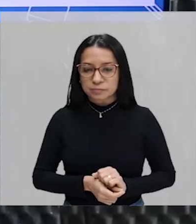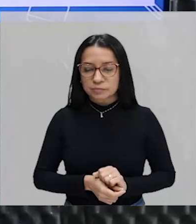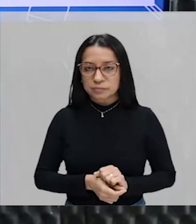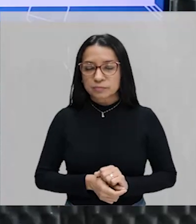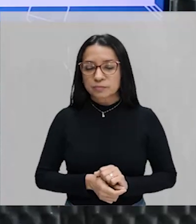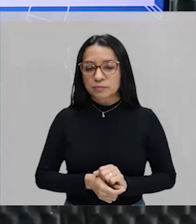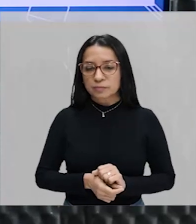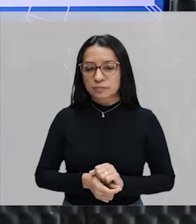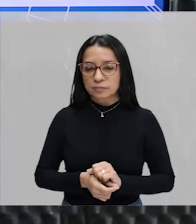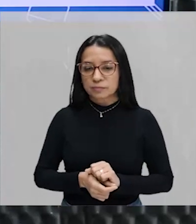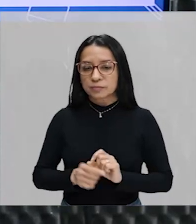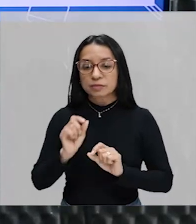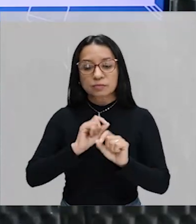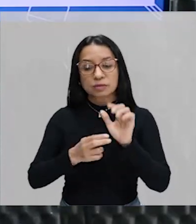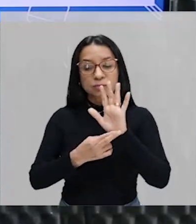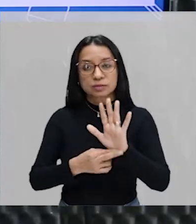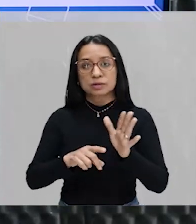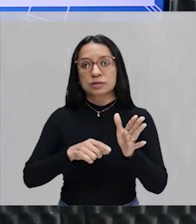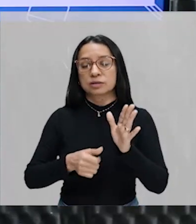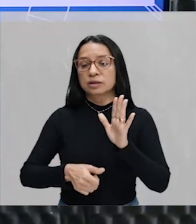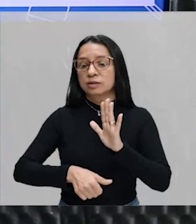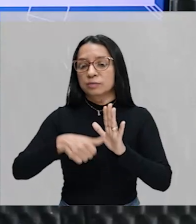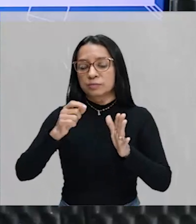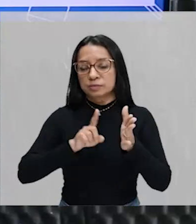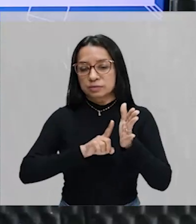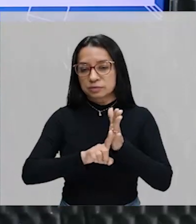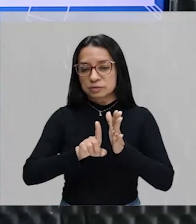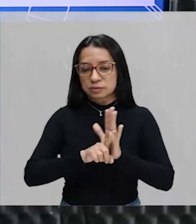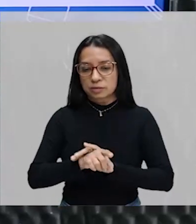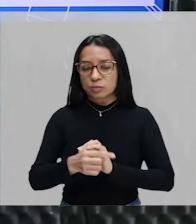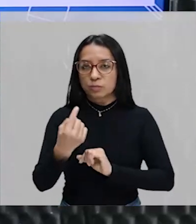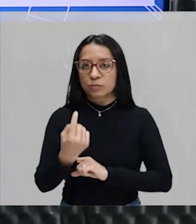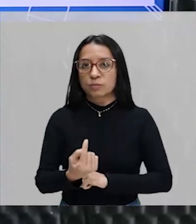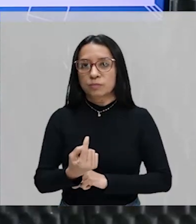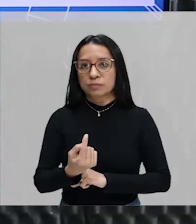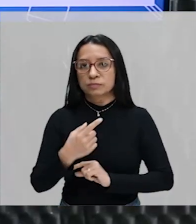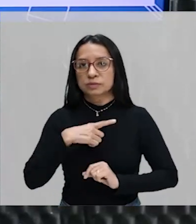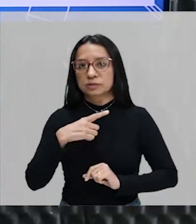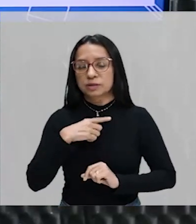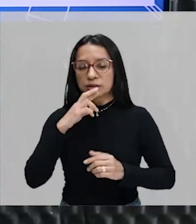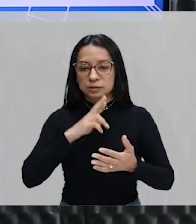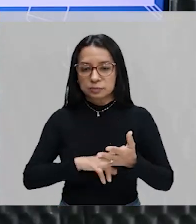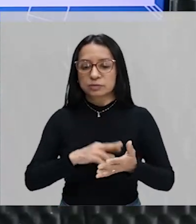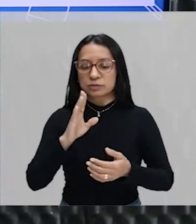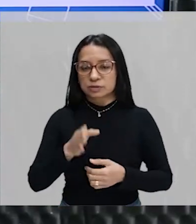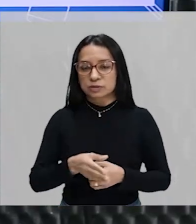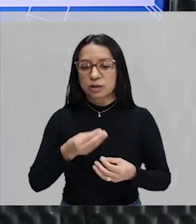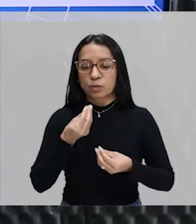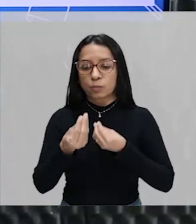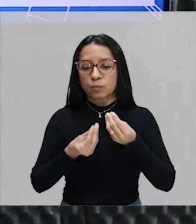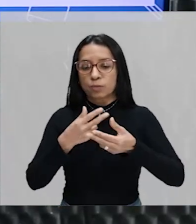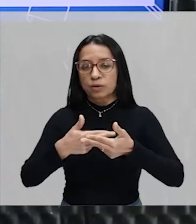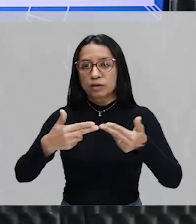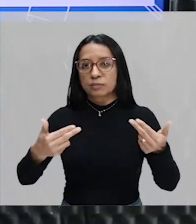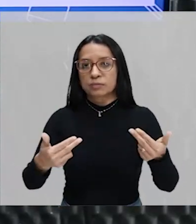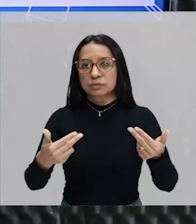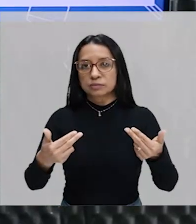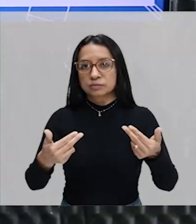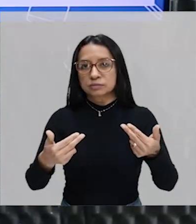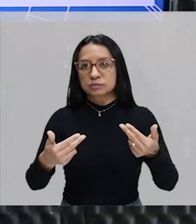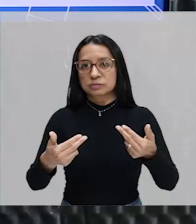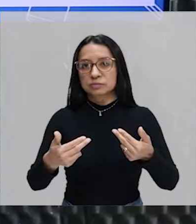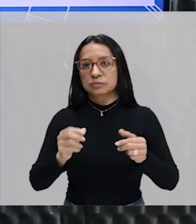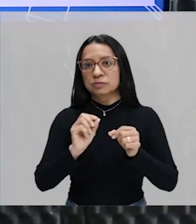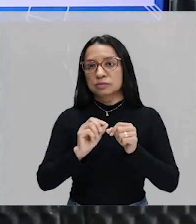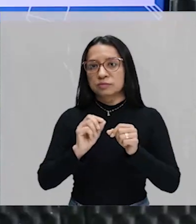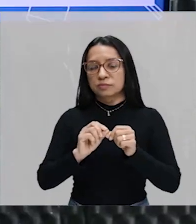da distributiva que foi apresentada na primeira questão. Então, uma dessas, você já tem resposta com elementos. Então, uma vez